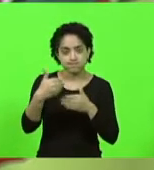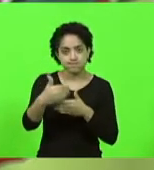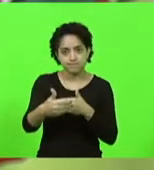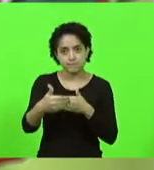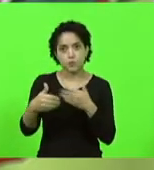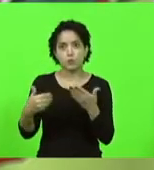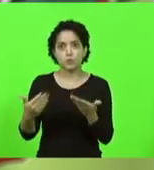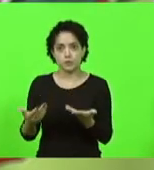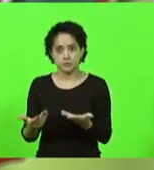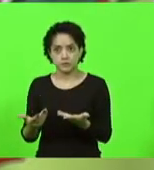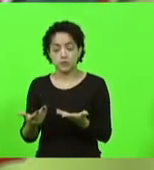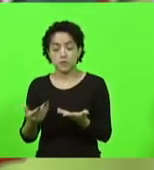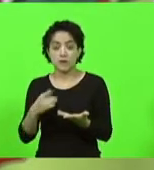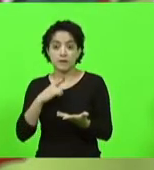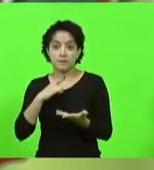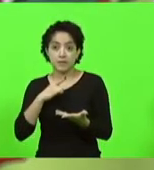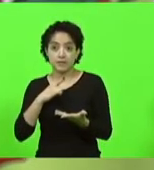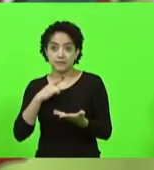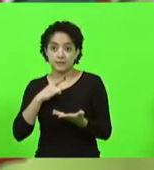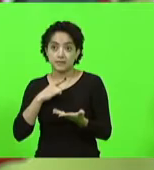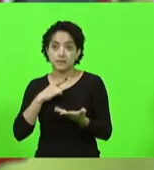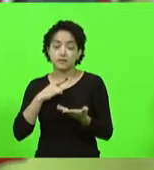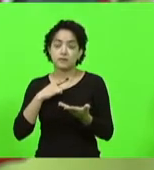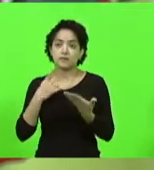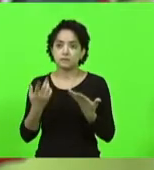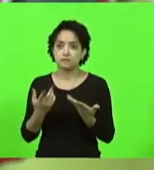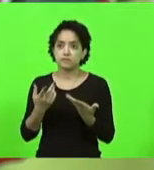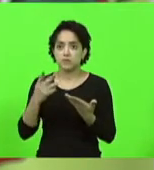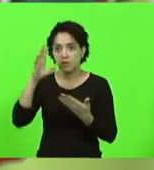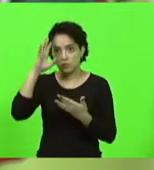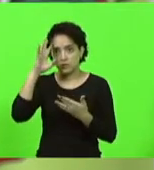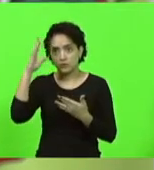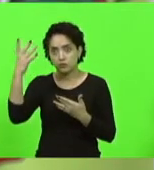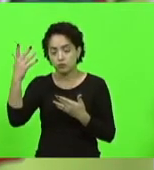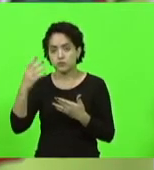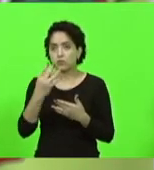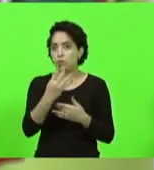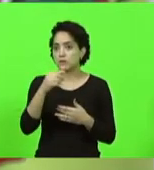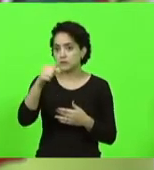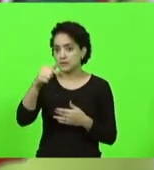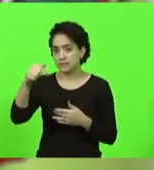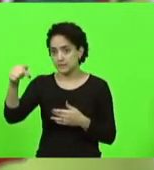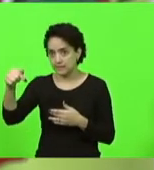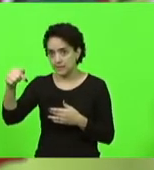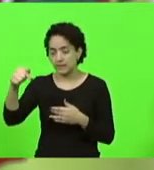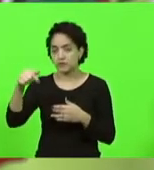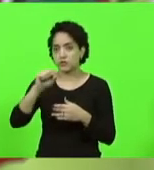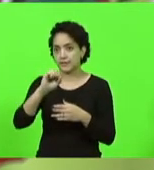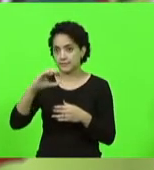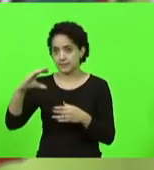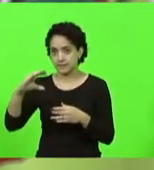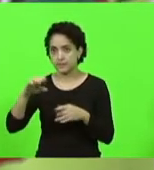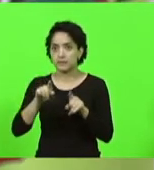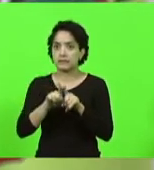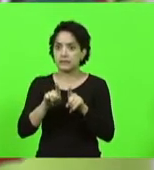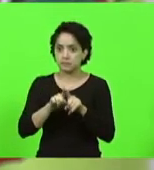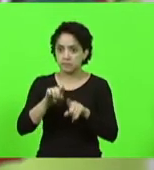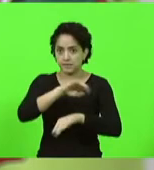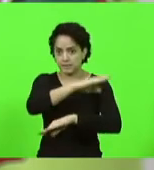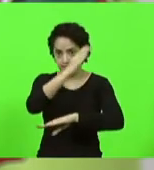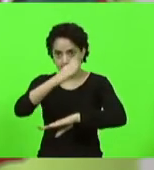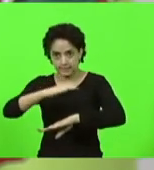obter resultados breves, como é o caso da 477, nós temos falado muito sobre ela, a dona Francisca,